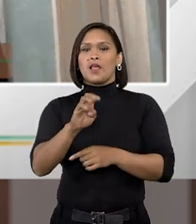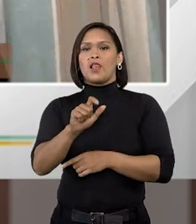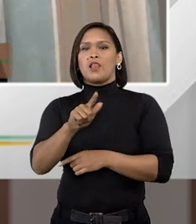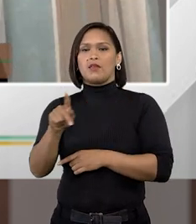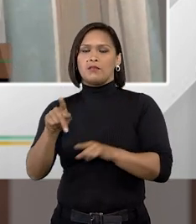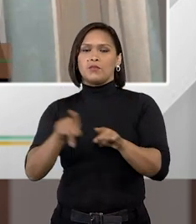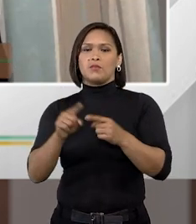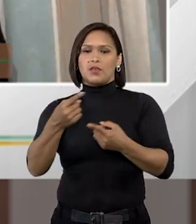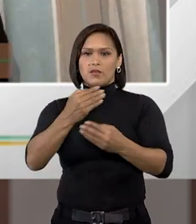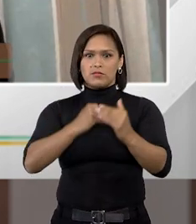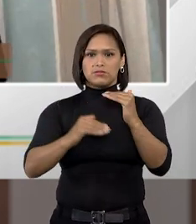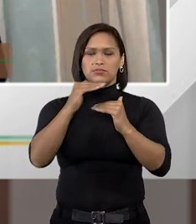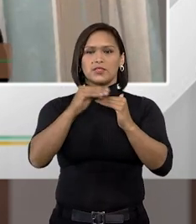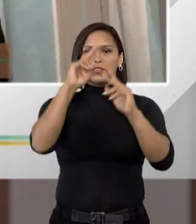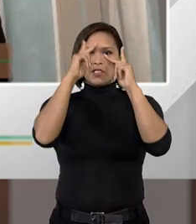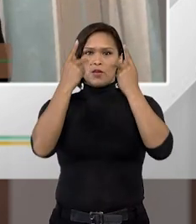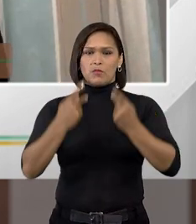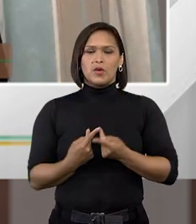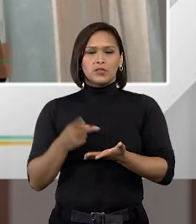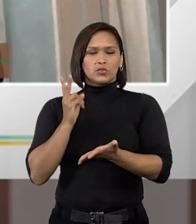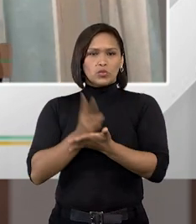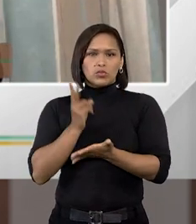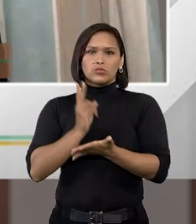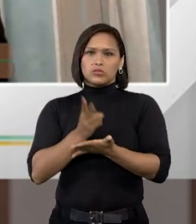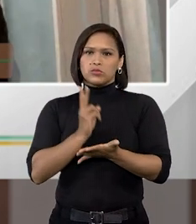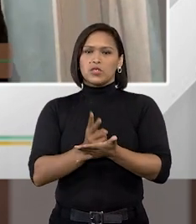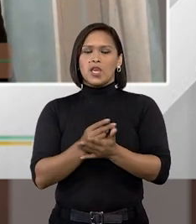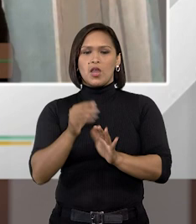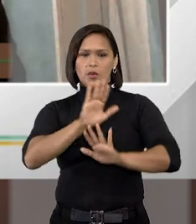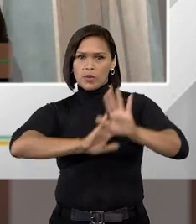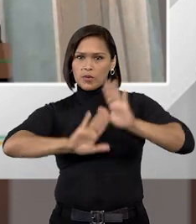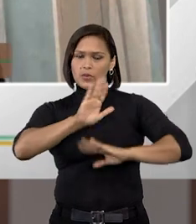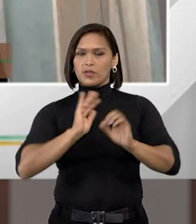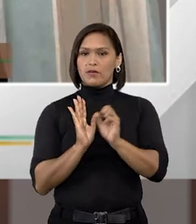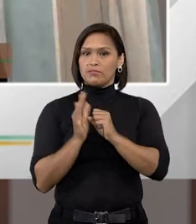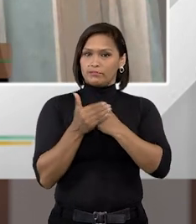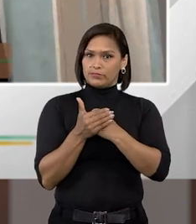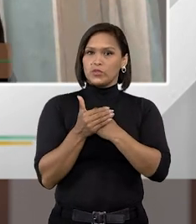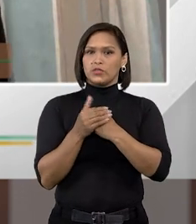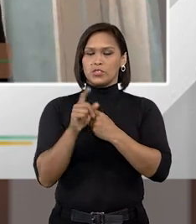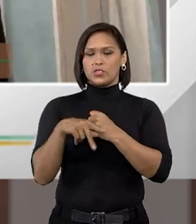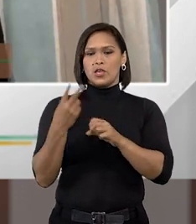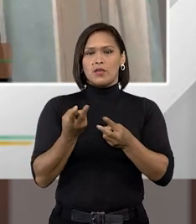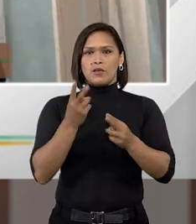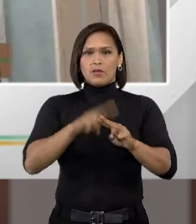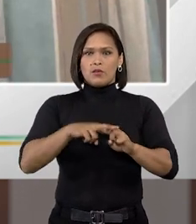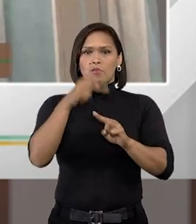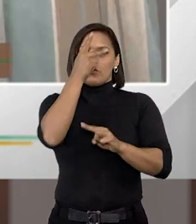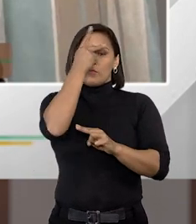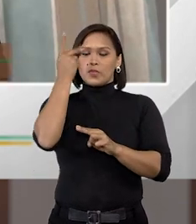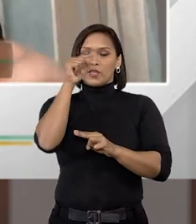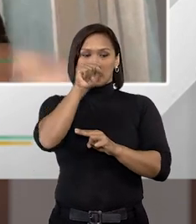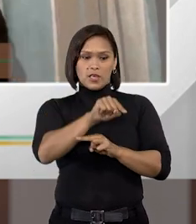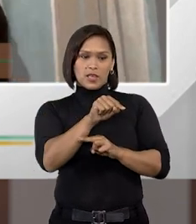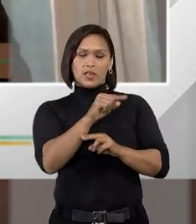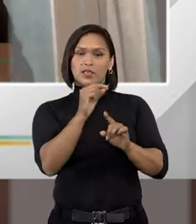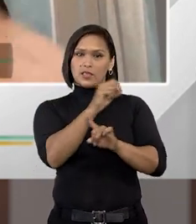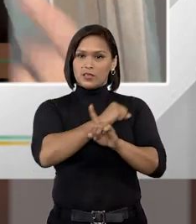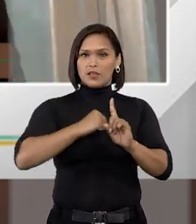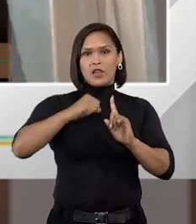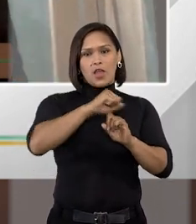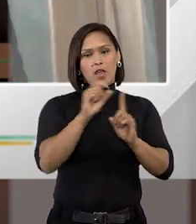também é avançada em quesitos humanos. A todo momento, ela tenta preservar e proteger o preso, proteger aquele que está se